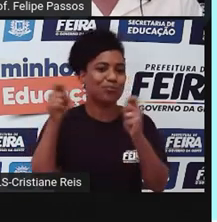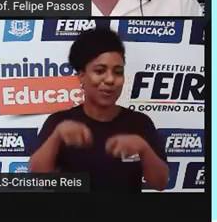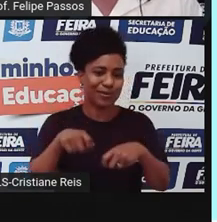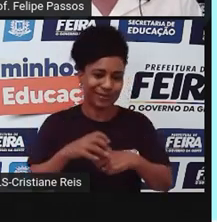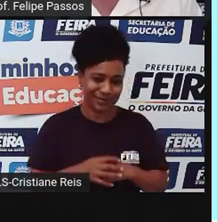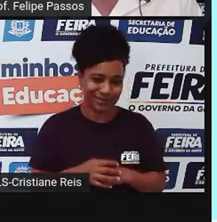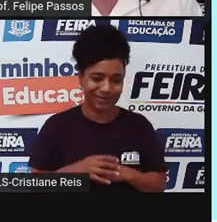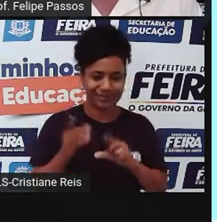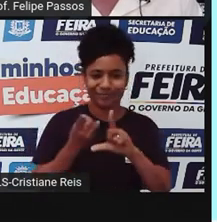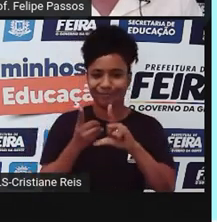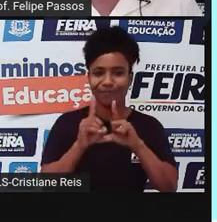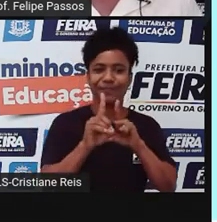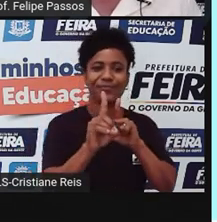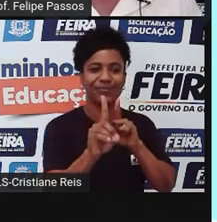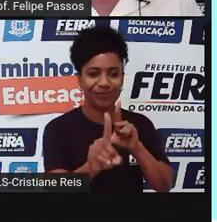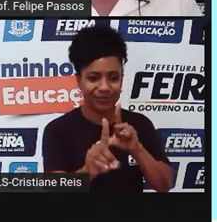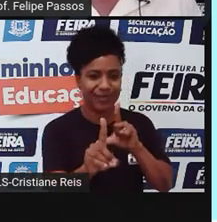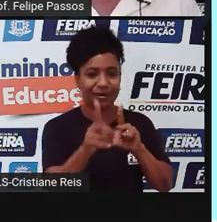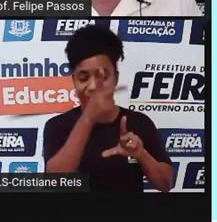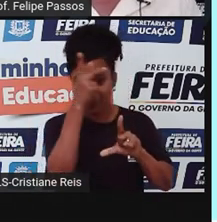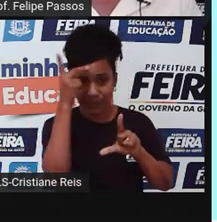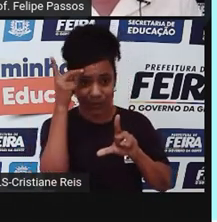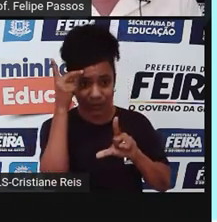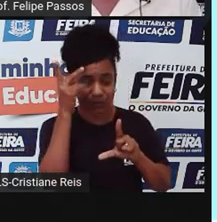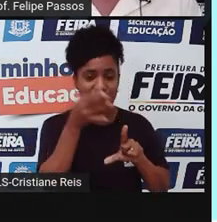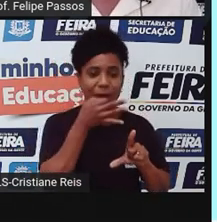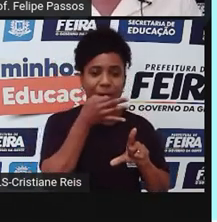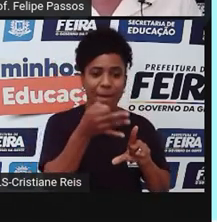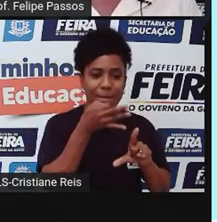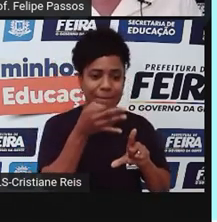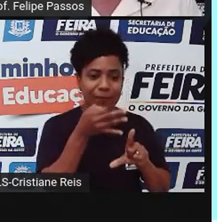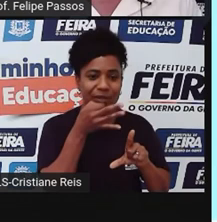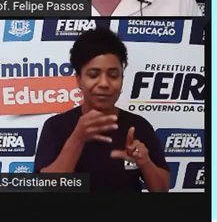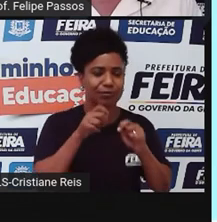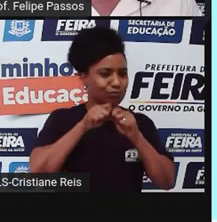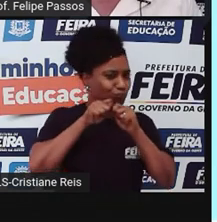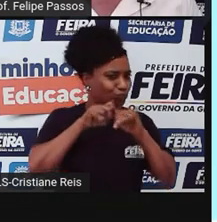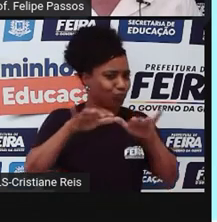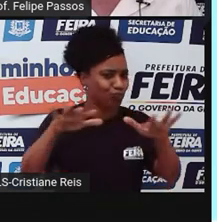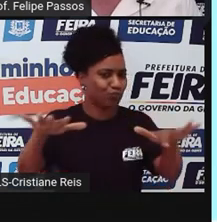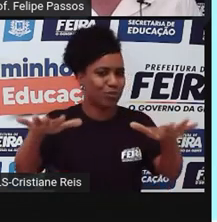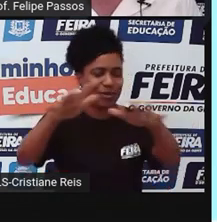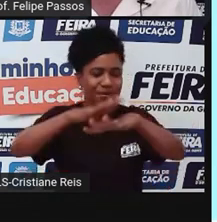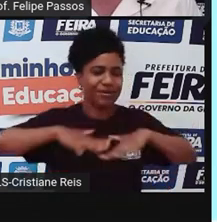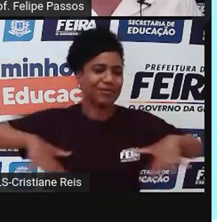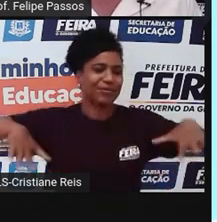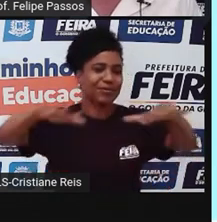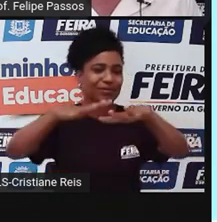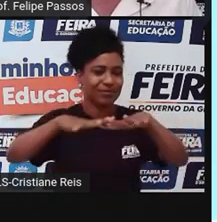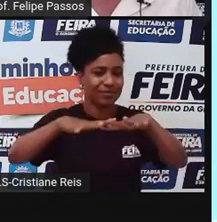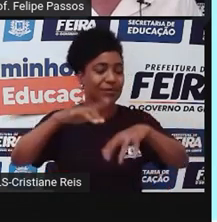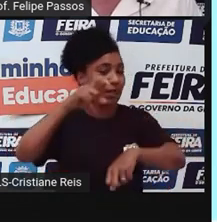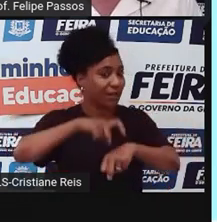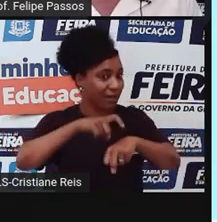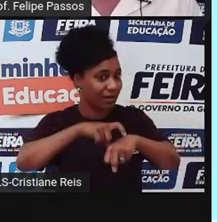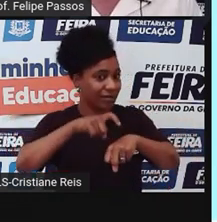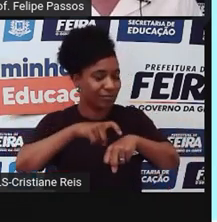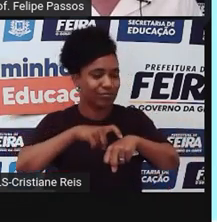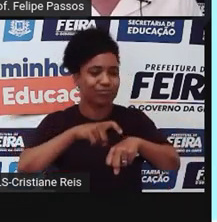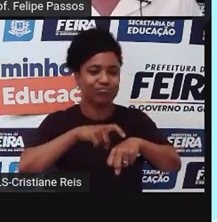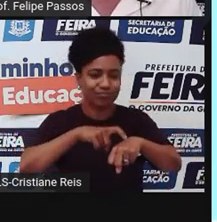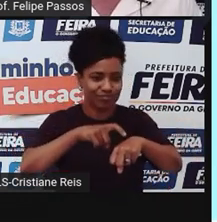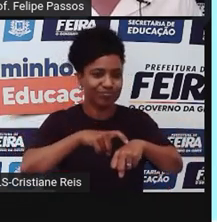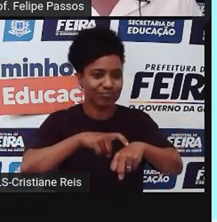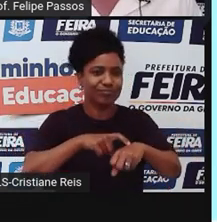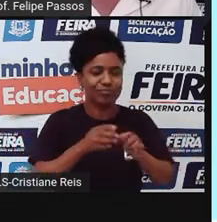que consegue abarcar, levar a sua opinião para muita gente num curto espaço de tempo, certo? E